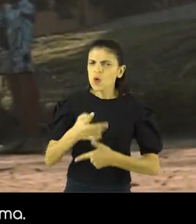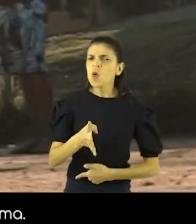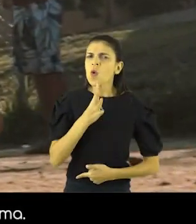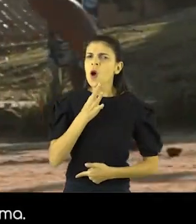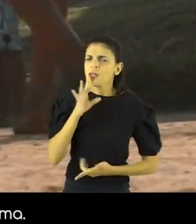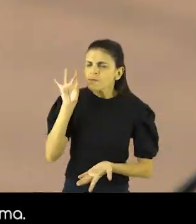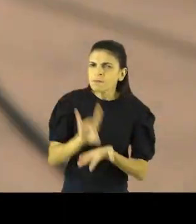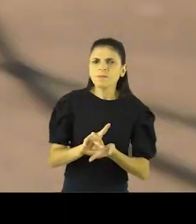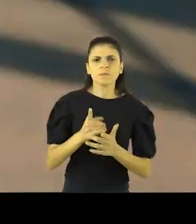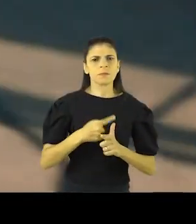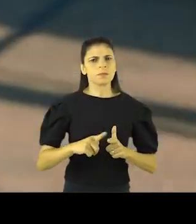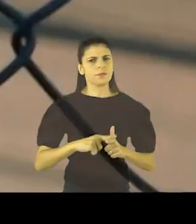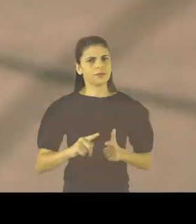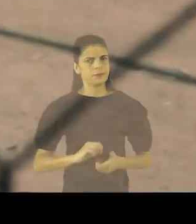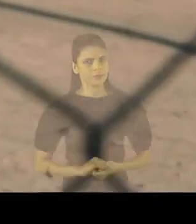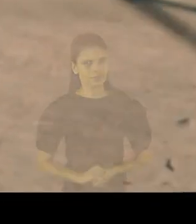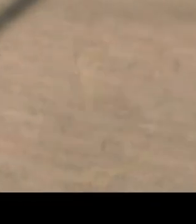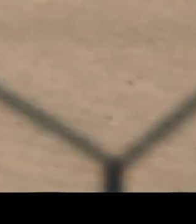perto do problema.